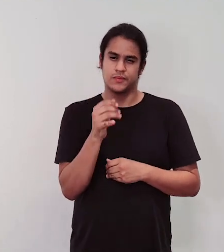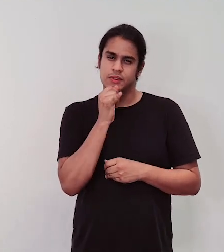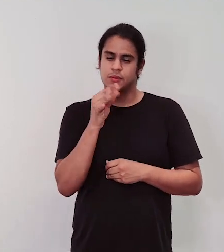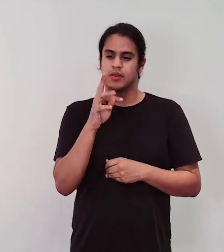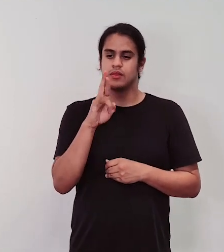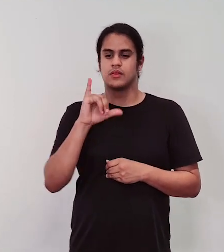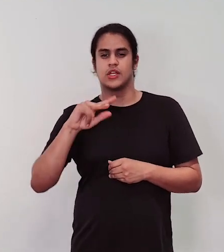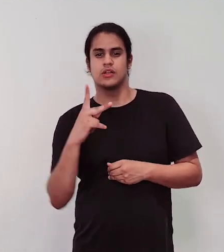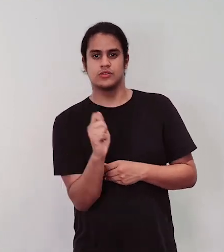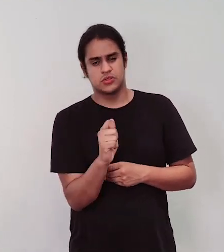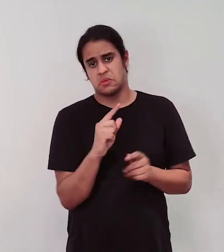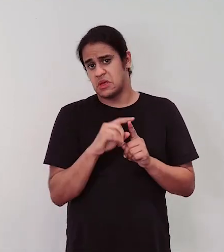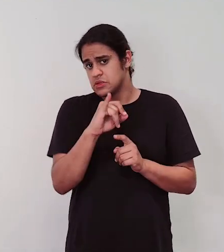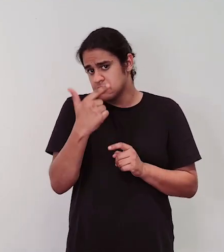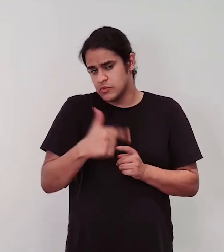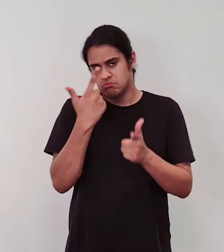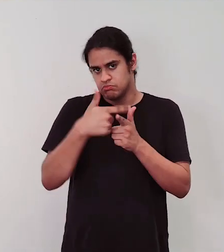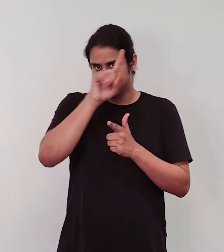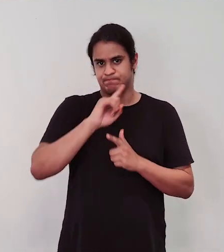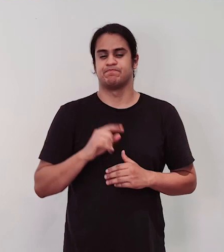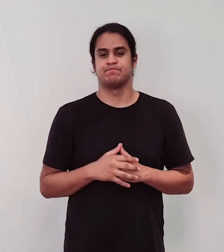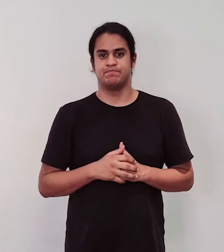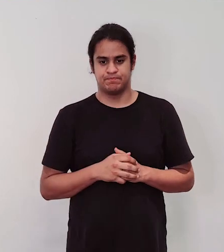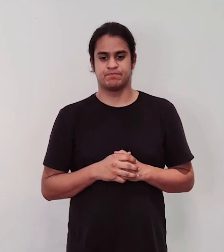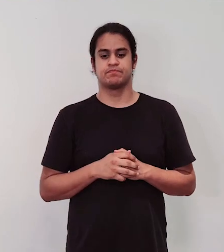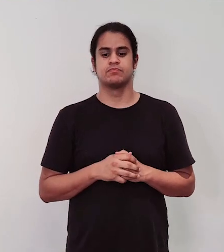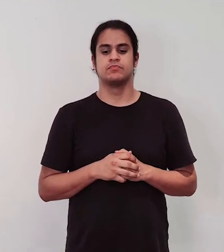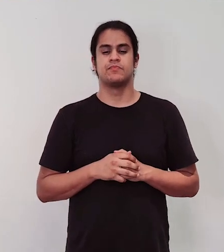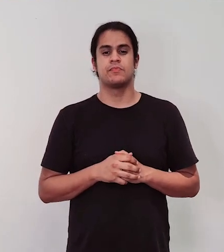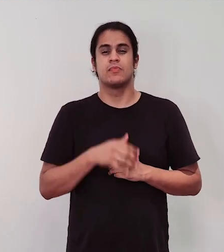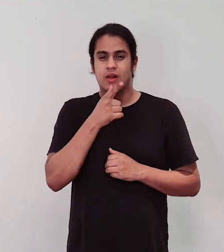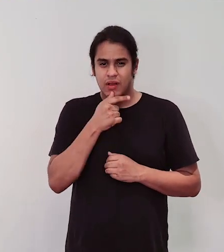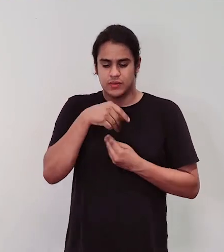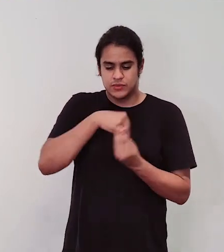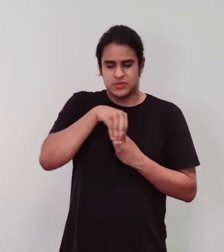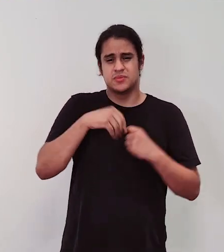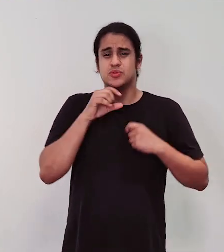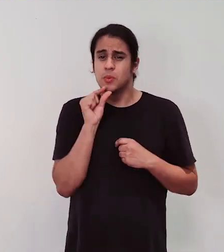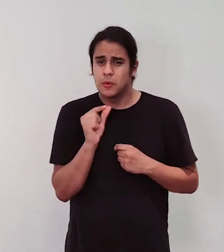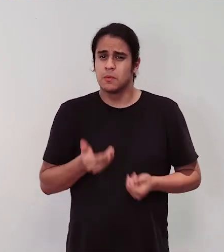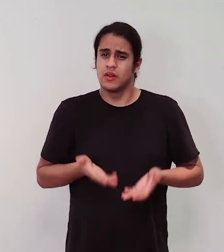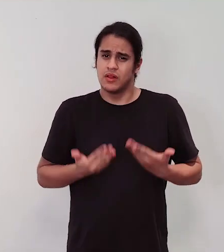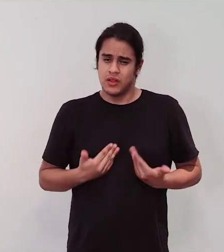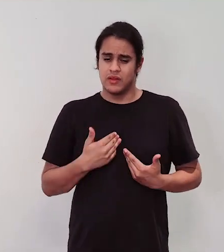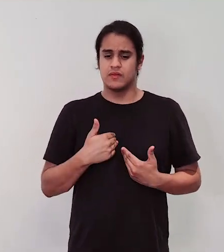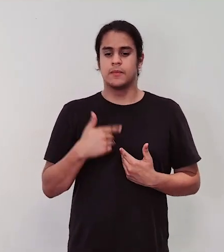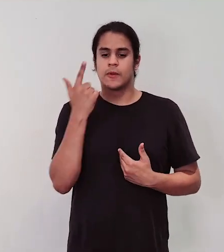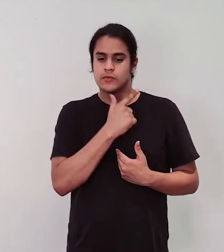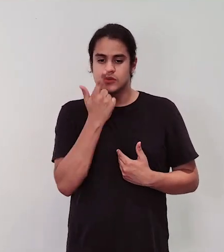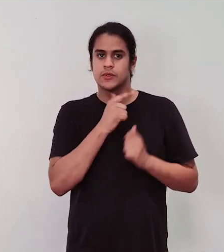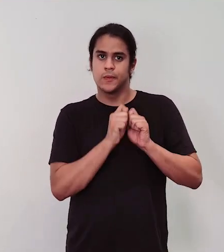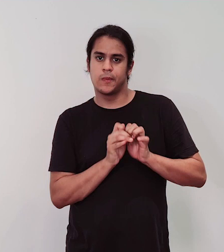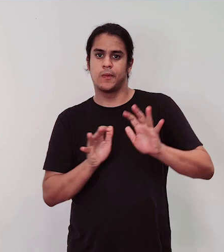Eu vou usar esse mesmo. Vou colocar um pouquinho de água, ela tem que ficar só um pouco mais líquida para poder deslizar bem.